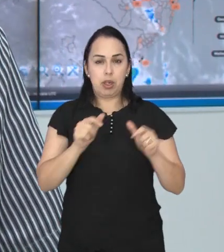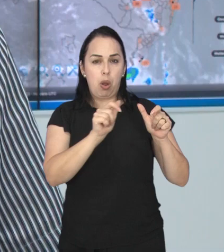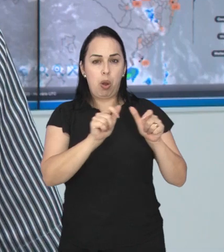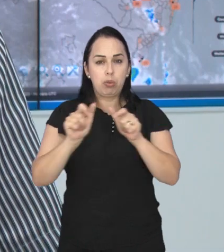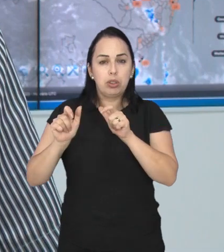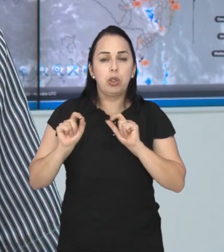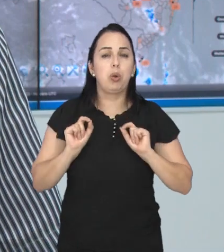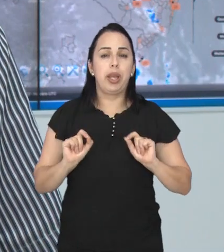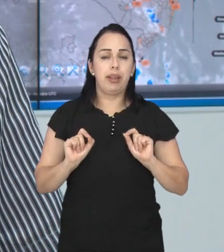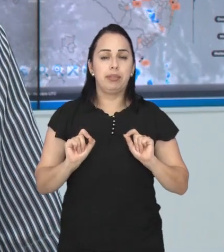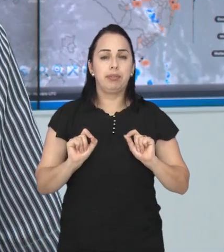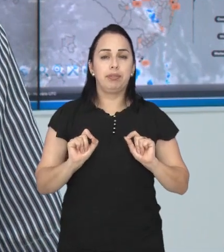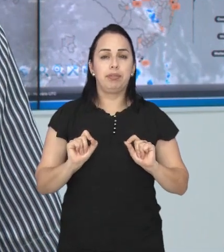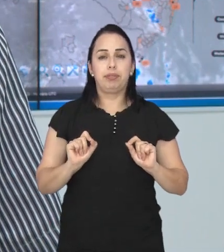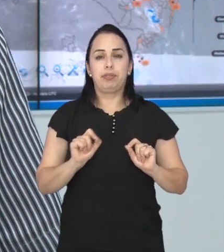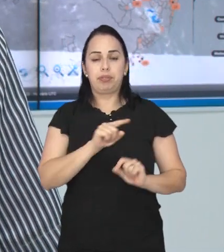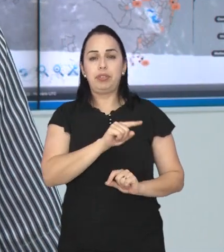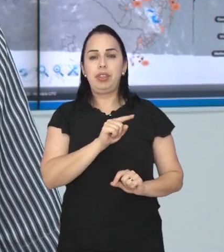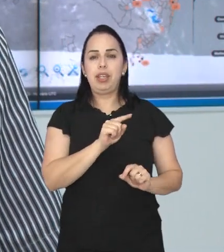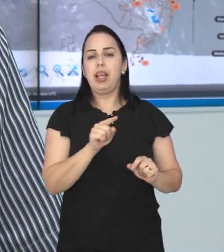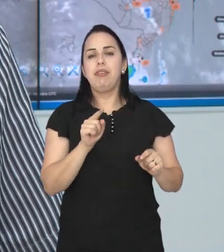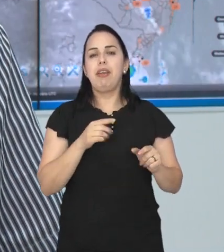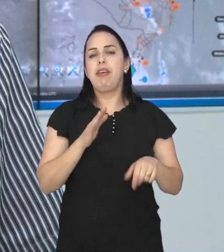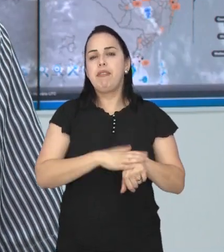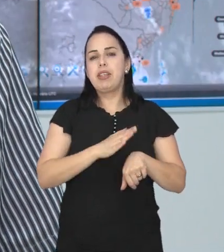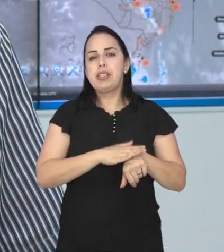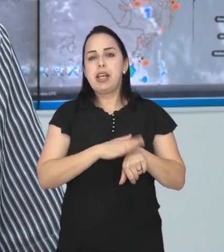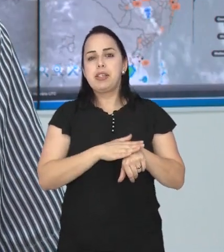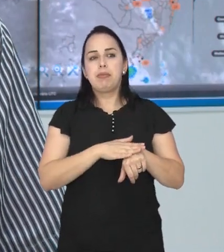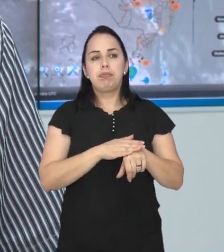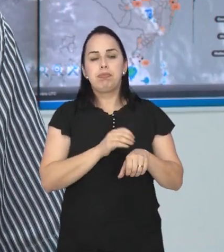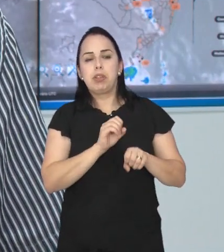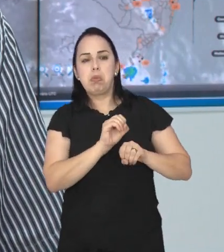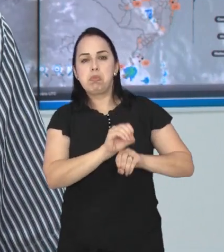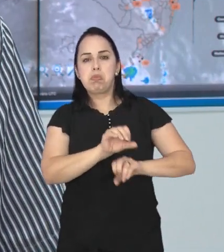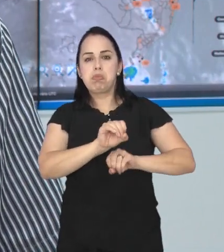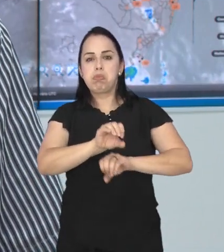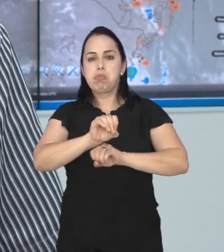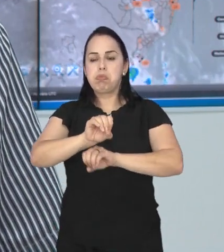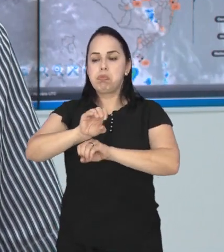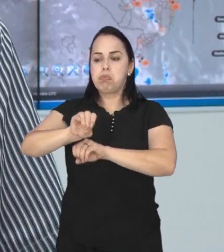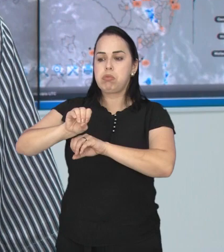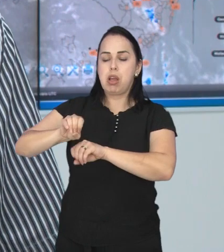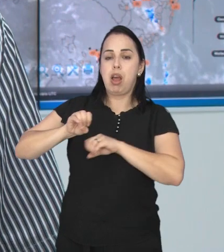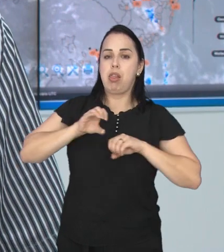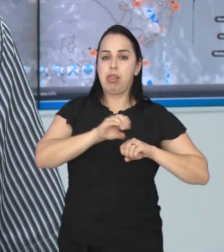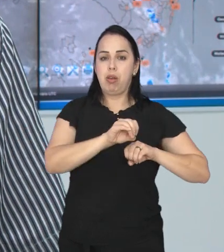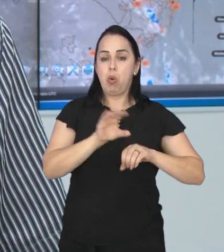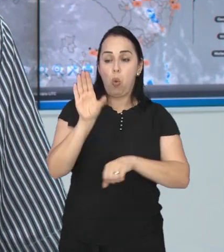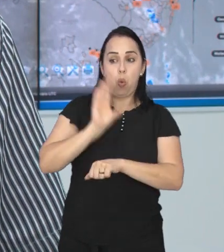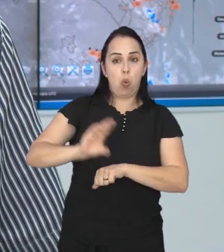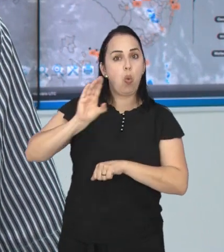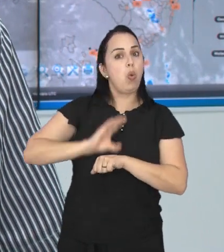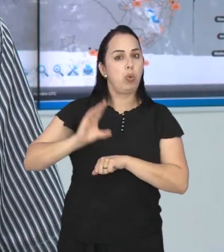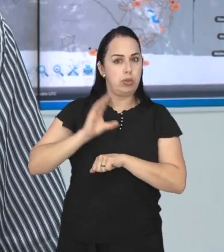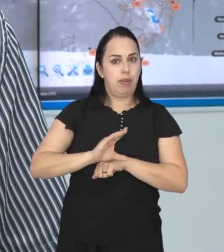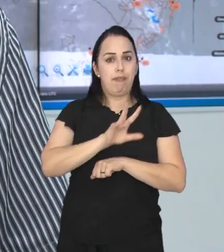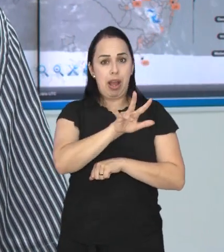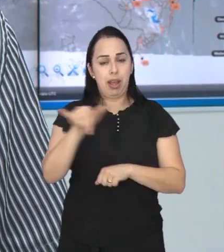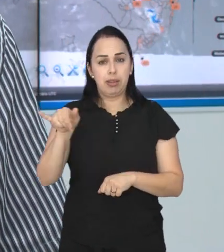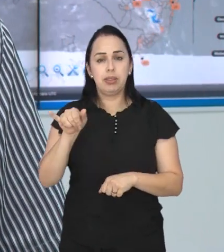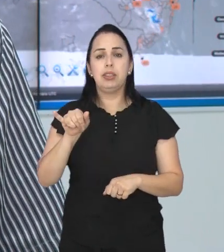onde o CEMADEM vai fazer o papel de capacitação, vai dar uma capacitação, um curso de